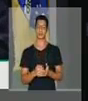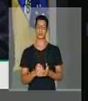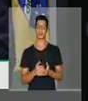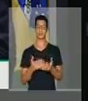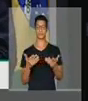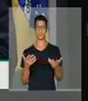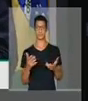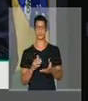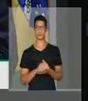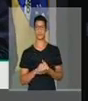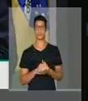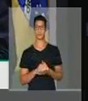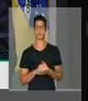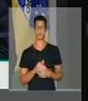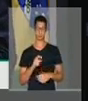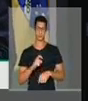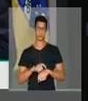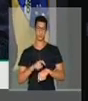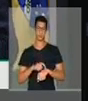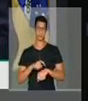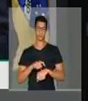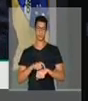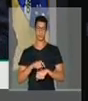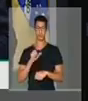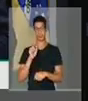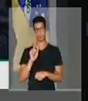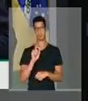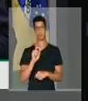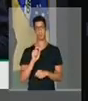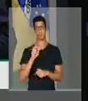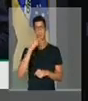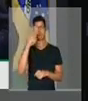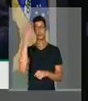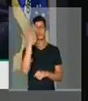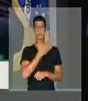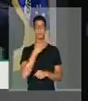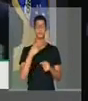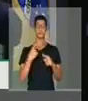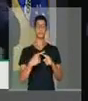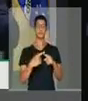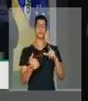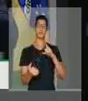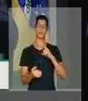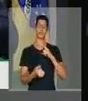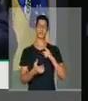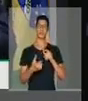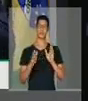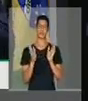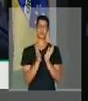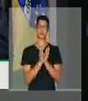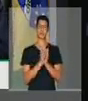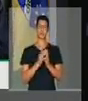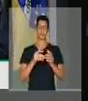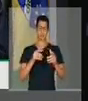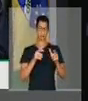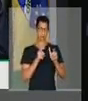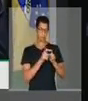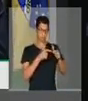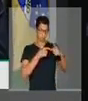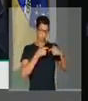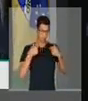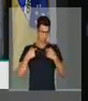E no momento em que constataram, porque tinha peças da farda dele